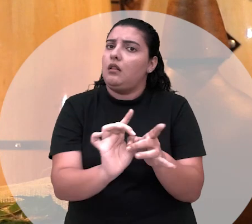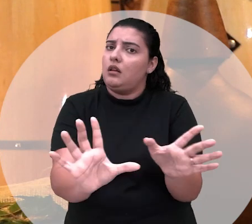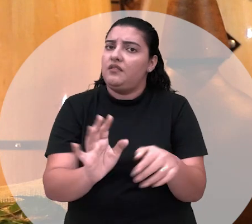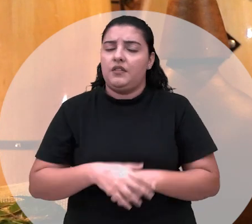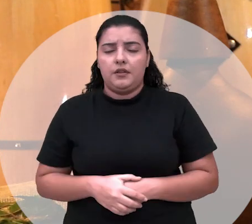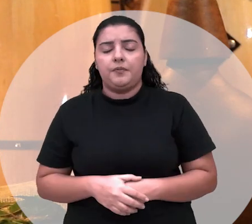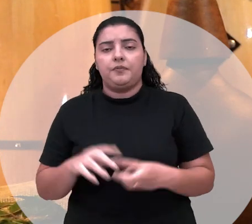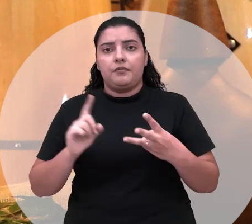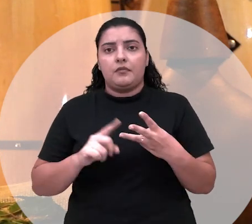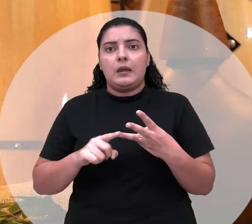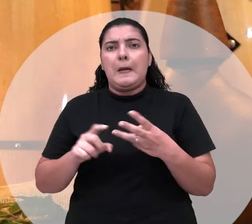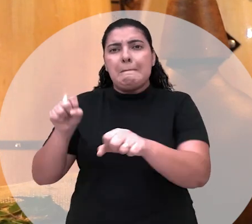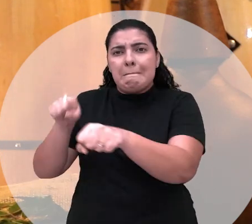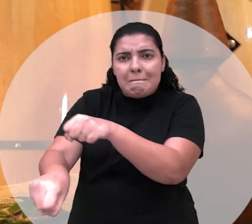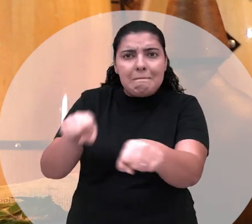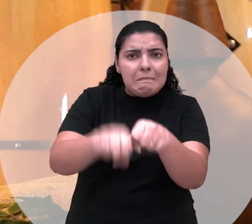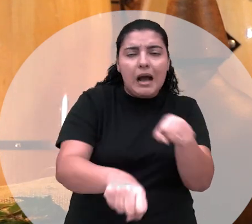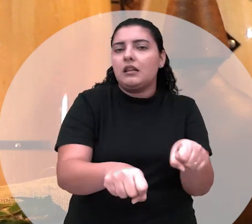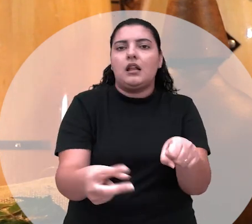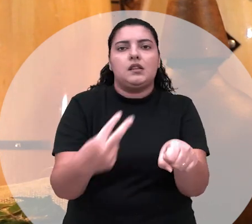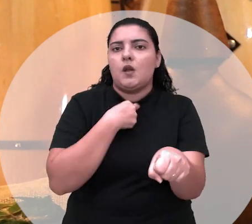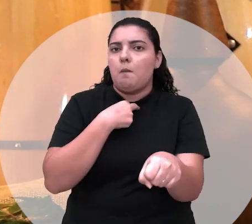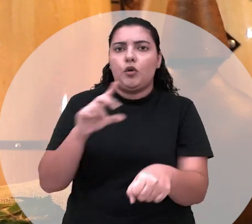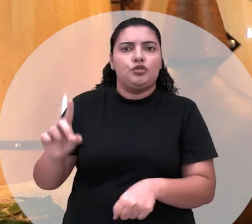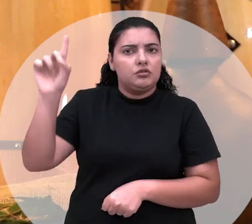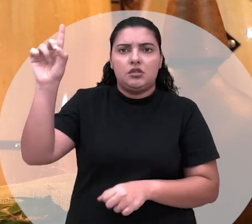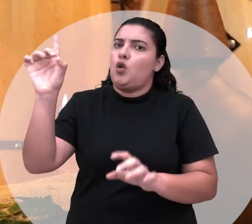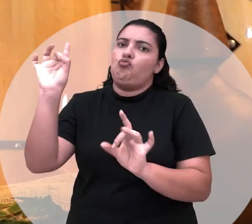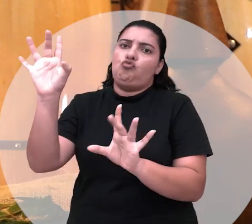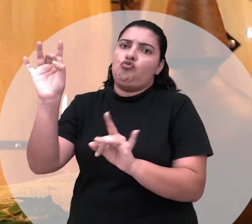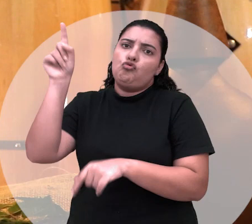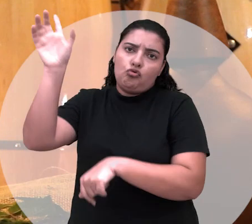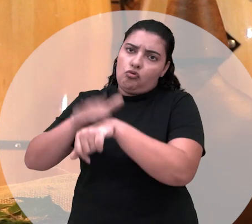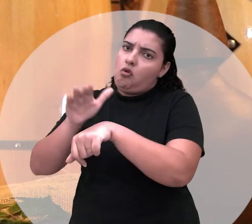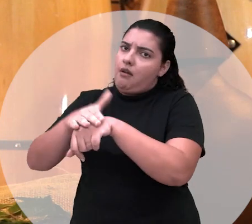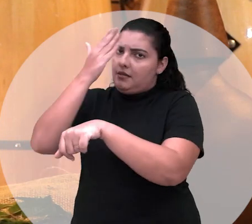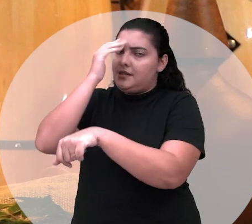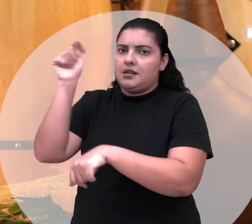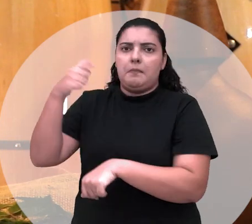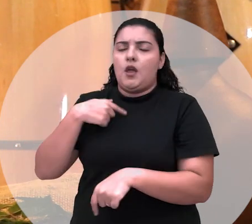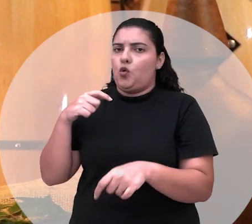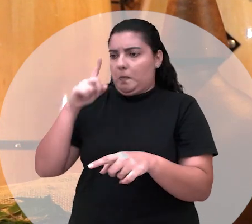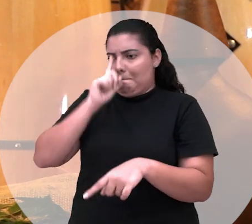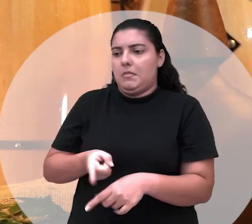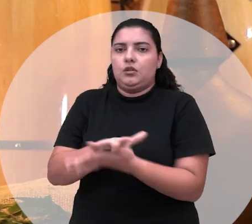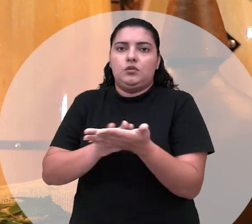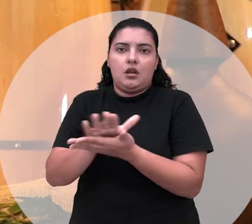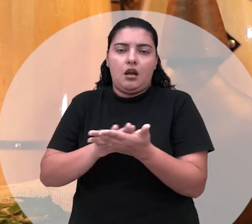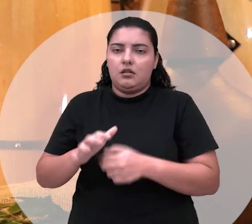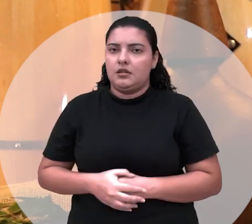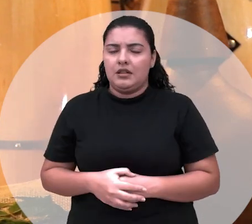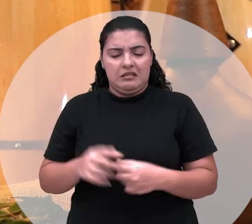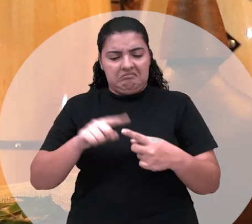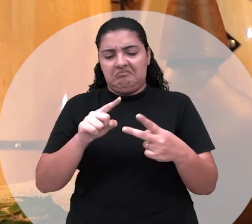Eu não faço trabalho pra matar ninguém que só quem pode matar é Deus, tirar a sua vida só Deus e Ele que sabe o dia e a sua hora. Então nenhum